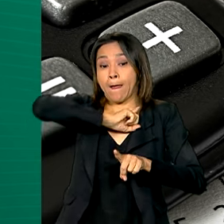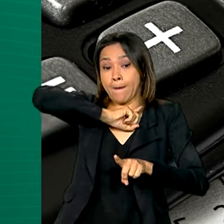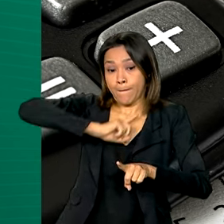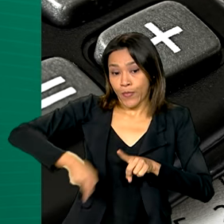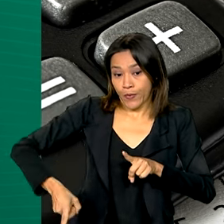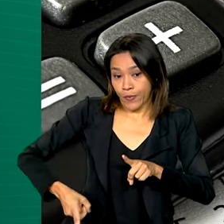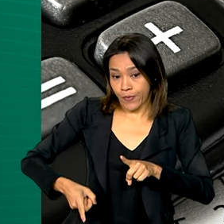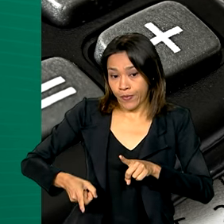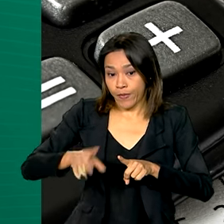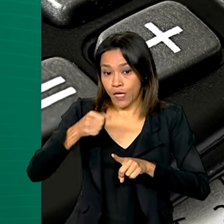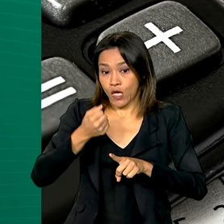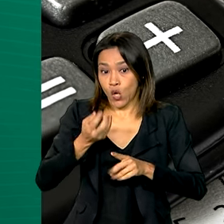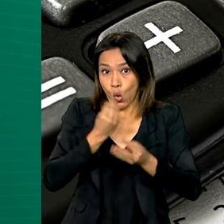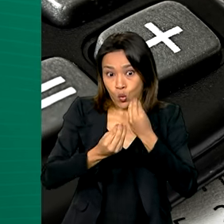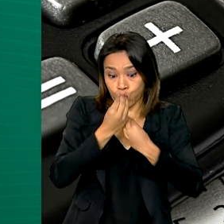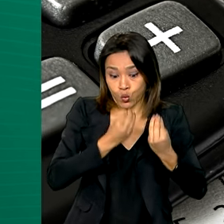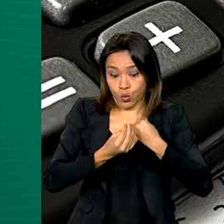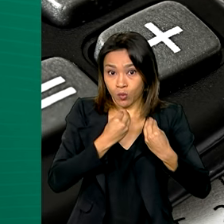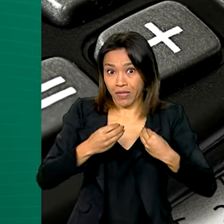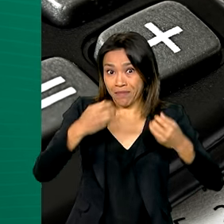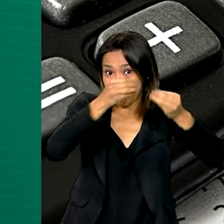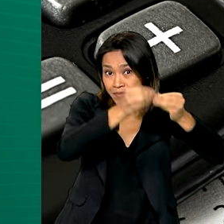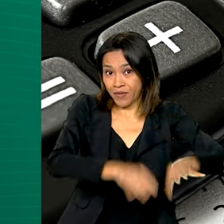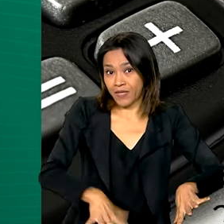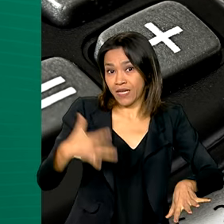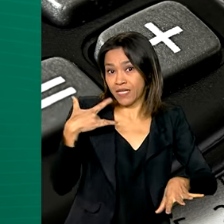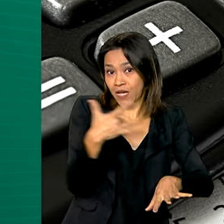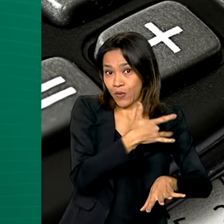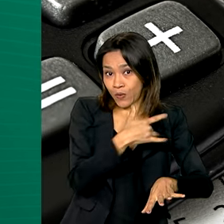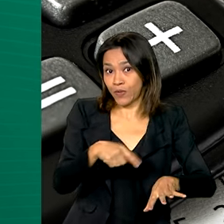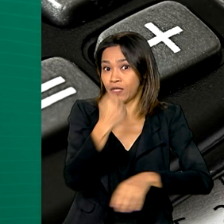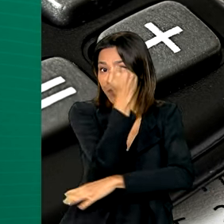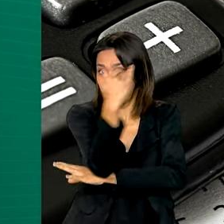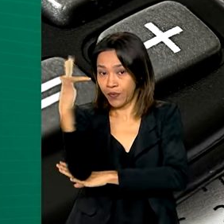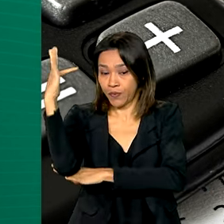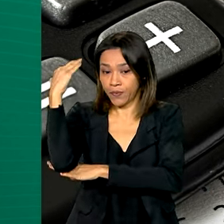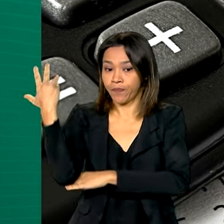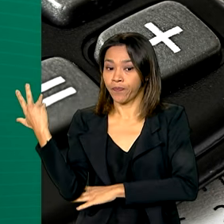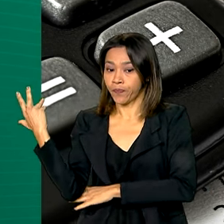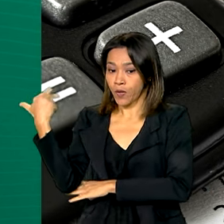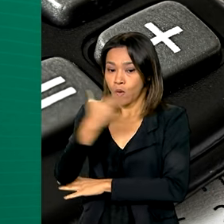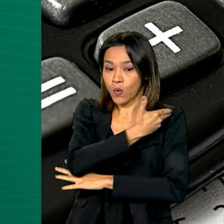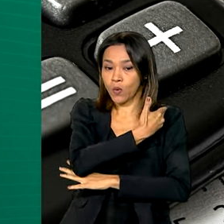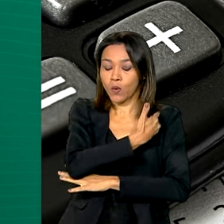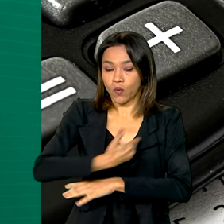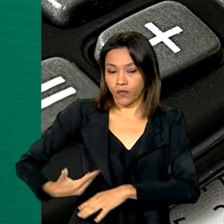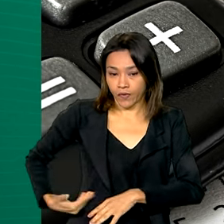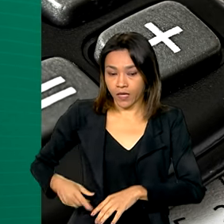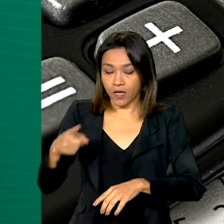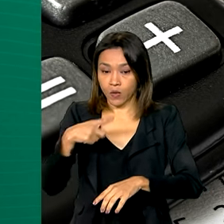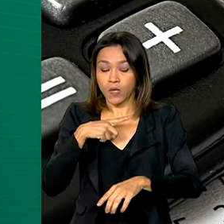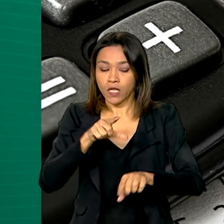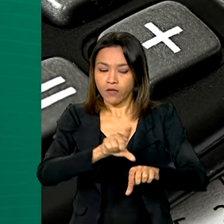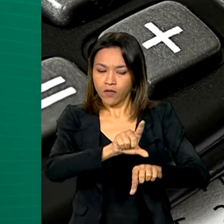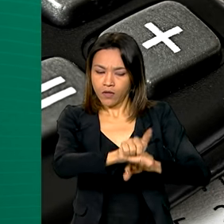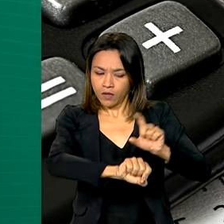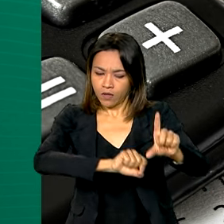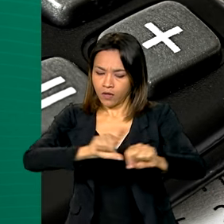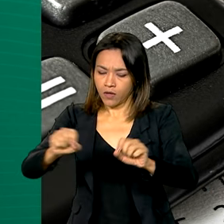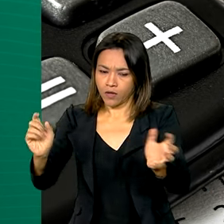consumo de produtos que fazem mal à saúde e ao meio ambiente, o governo propôs a criação do imposto seletivo.